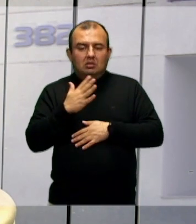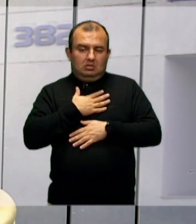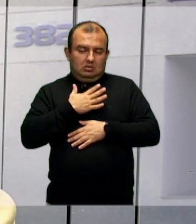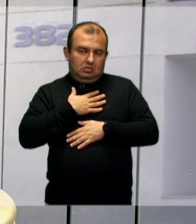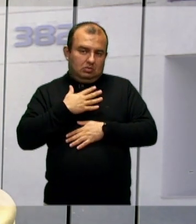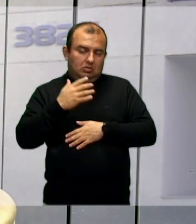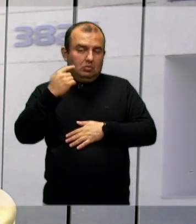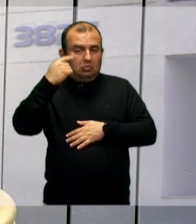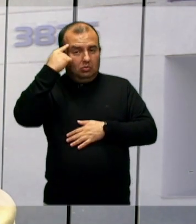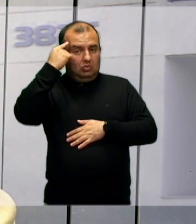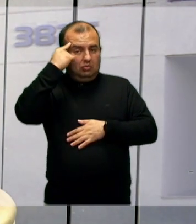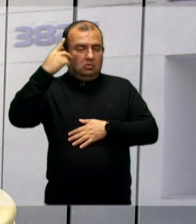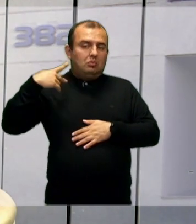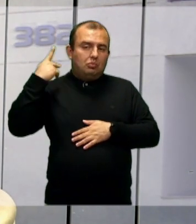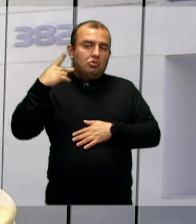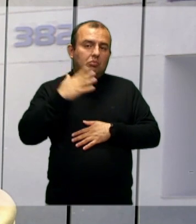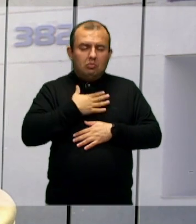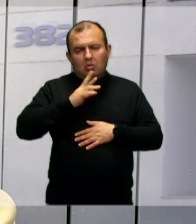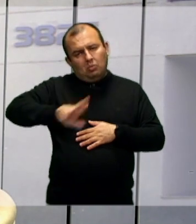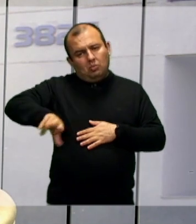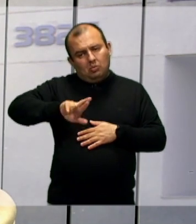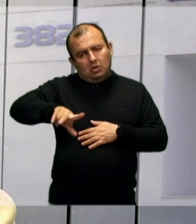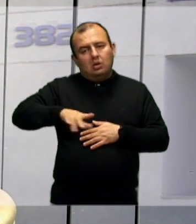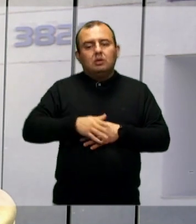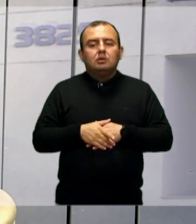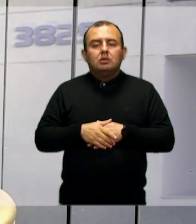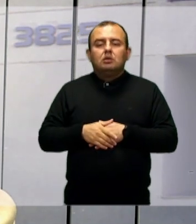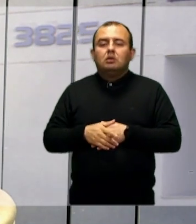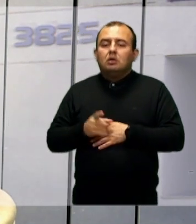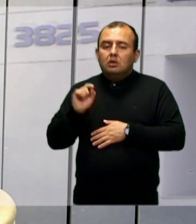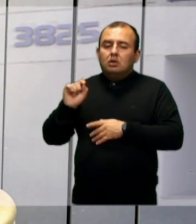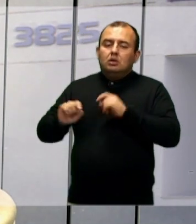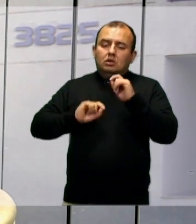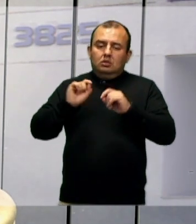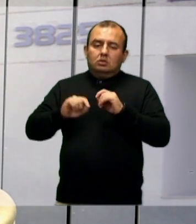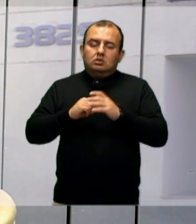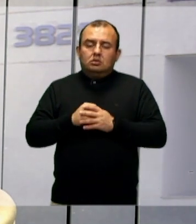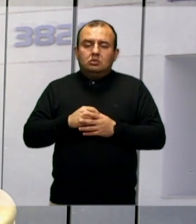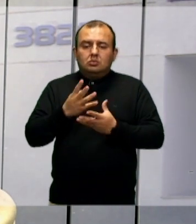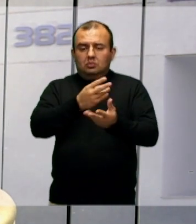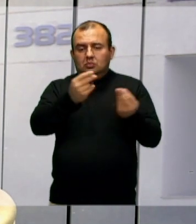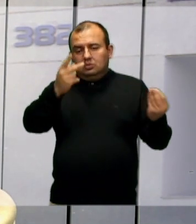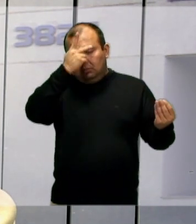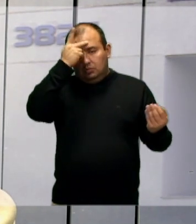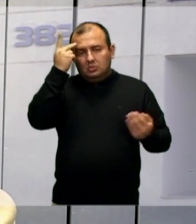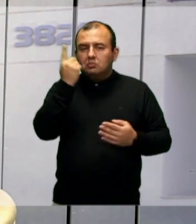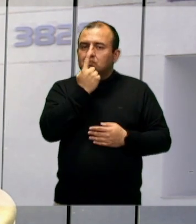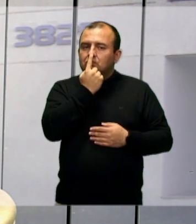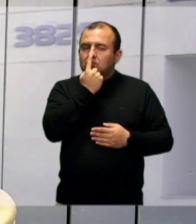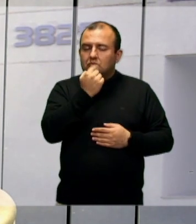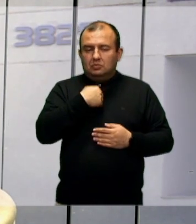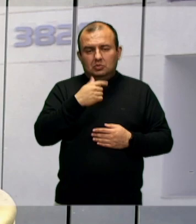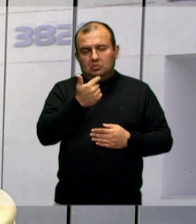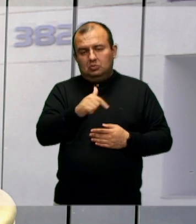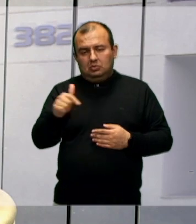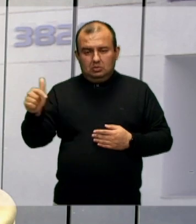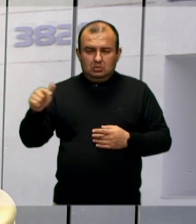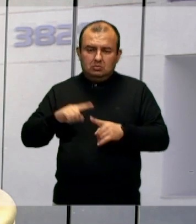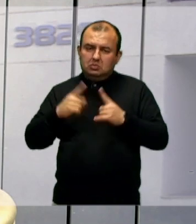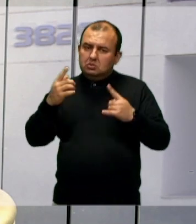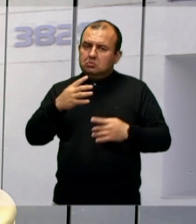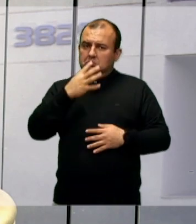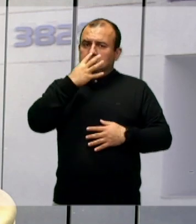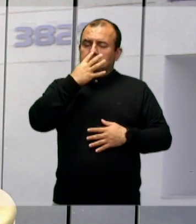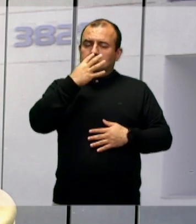minha, né, de meu pensamento, né. Nisso, eu tinha muita gente que não tinha afinidade comigo de nenhum jeito, mas eu fiquei